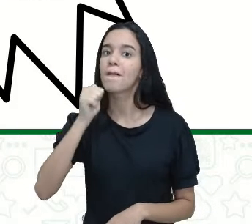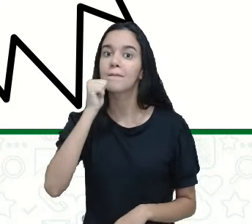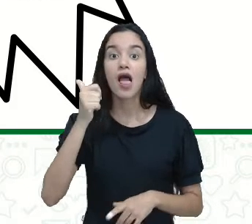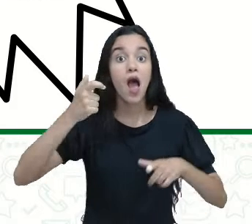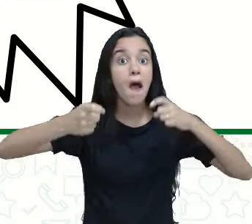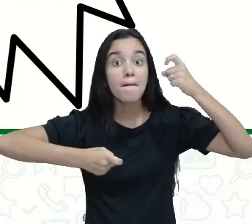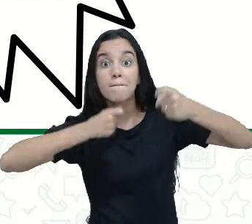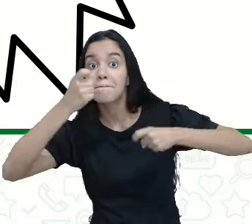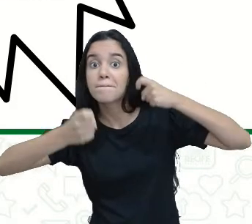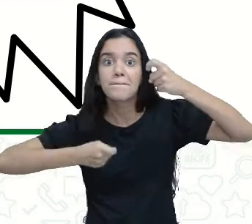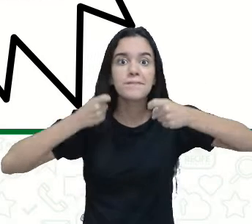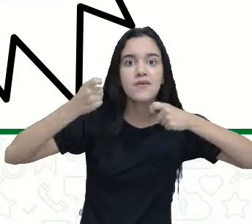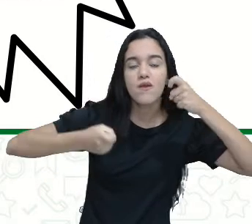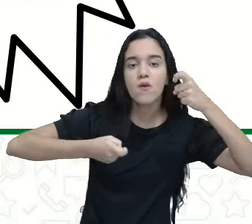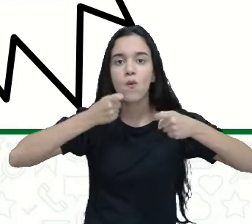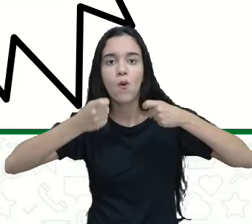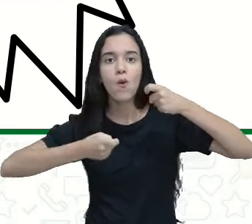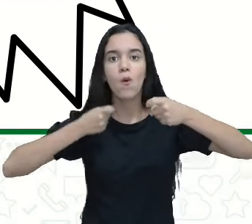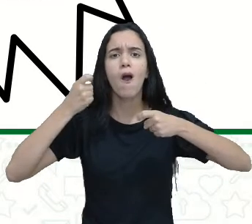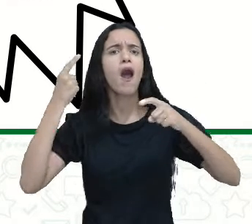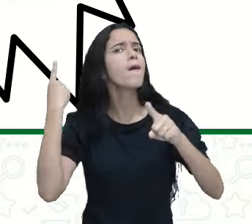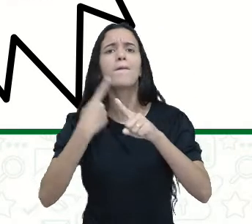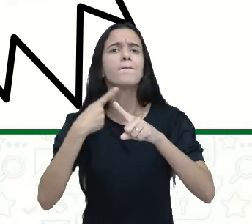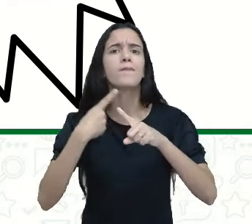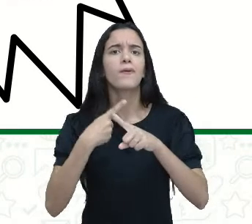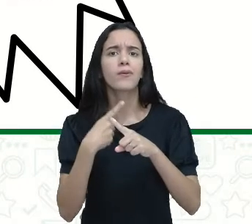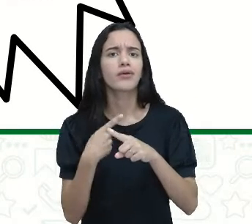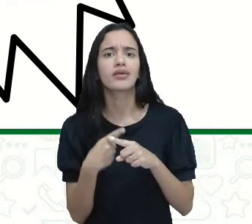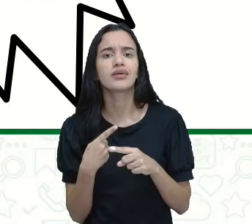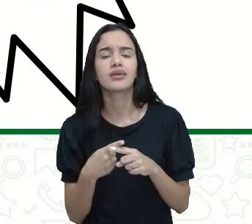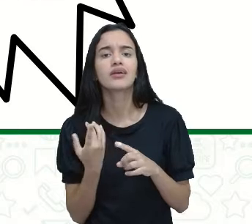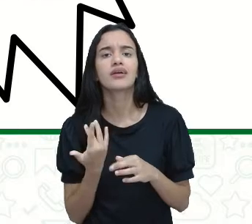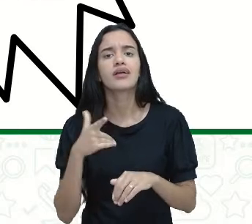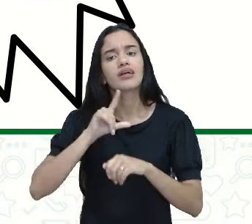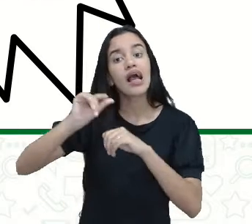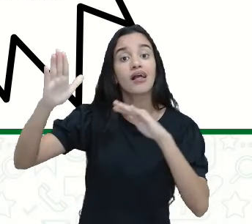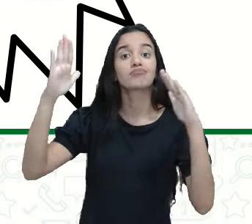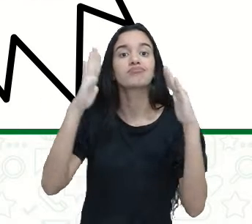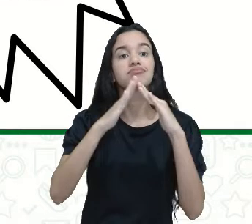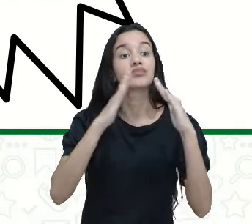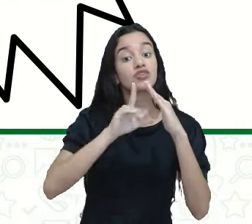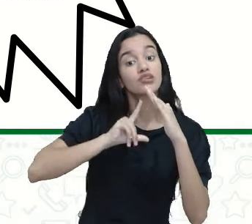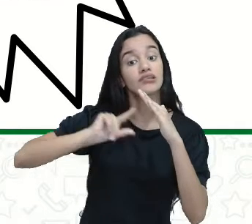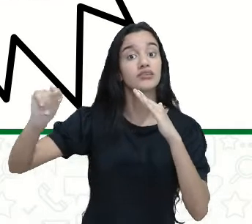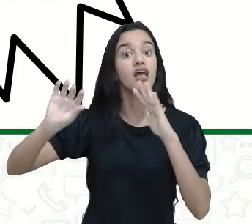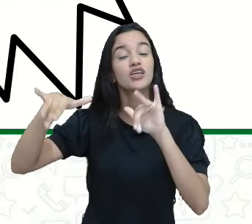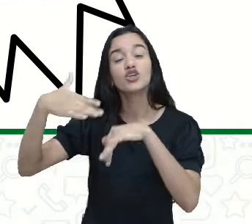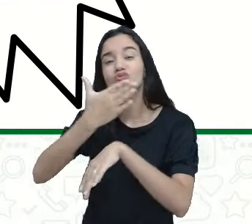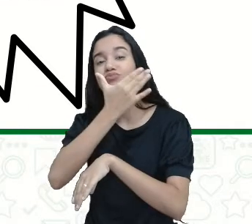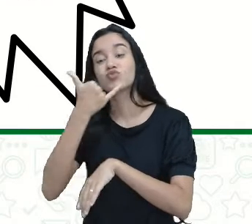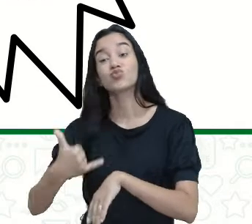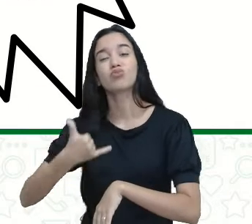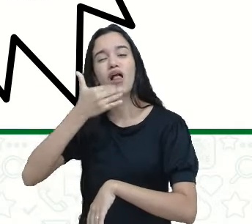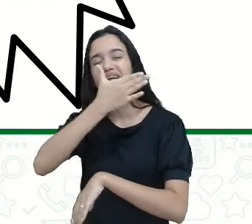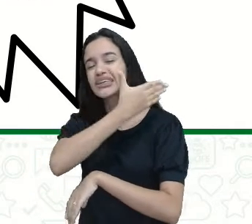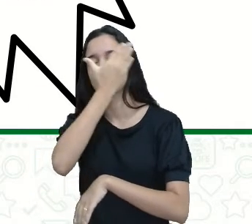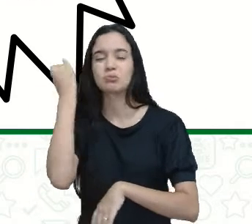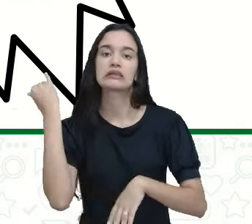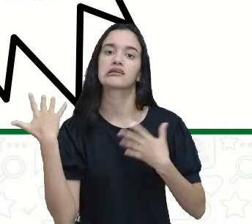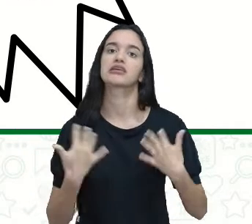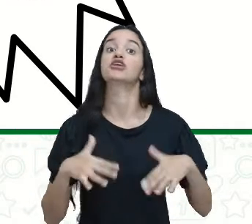preocupada. Por quê? Porque ela saiu de casa e esqueceu o celular.